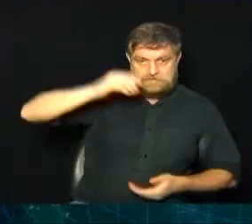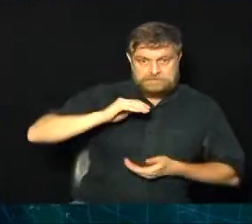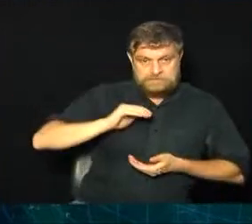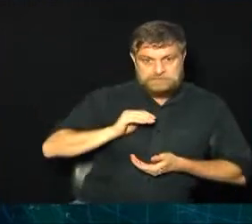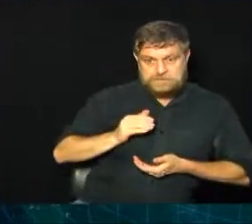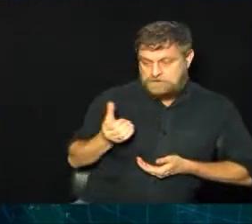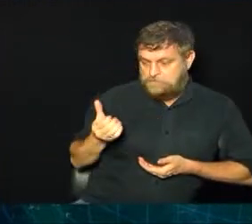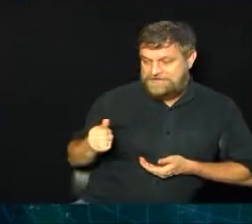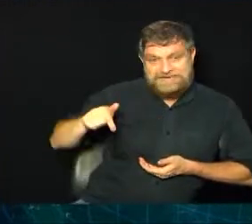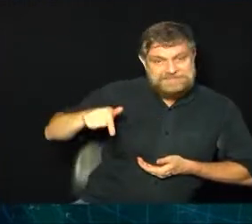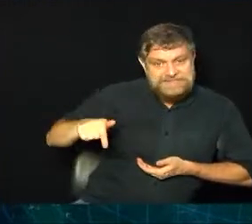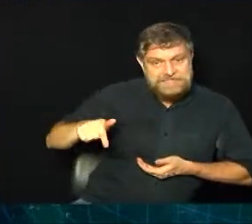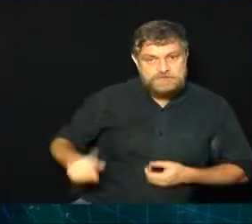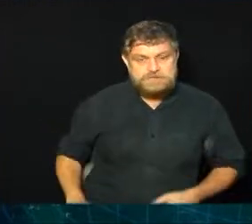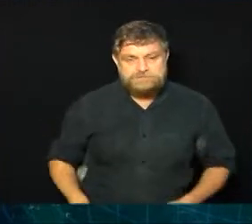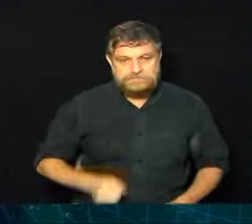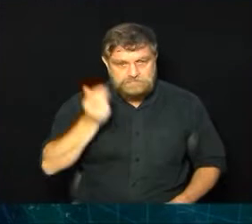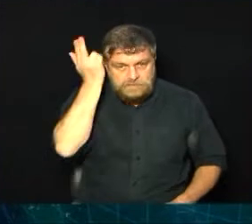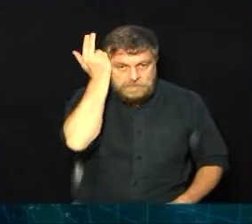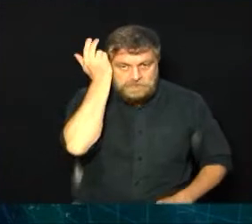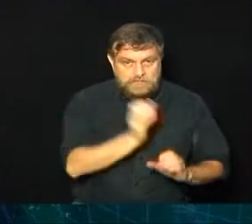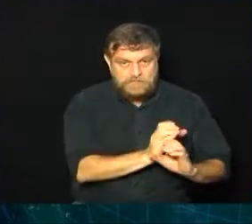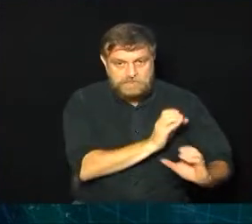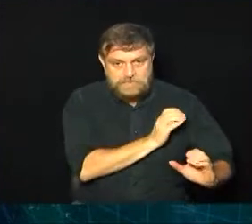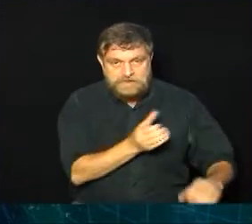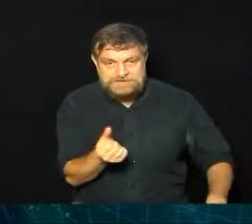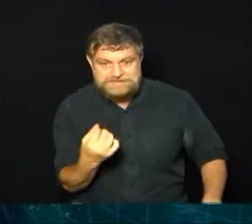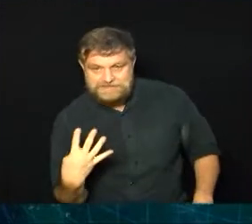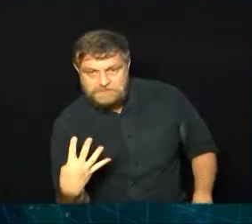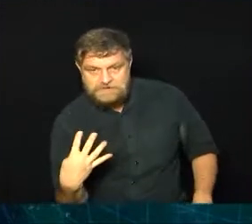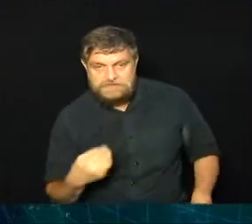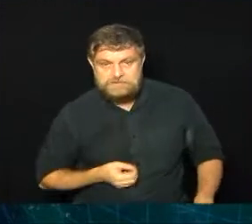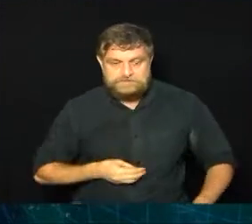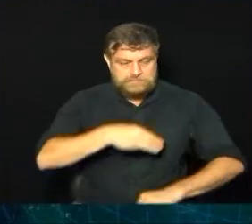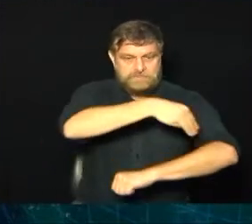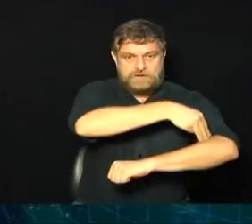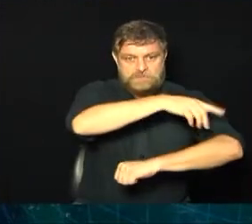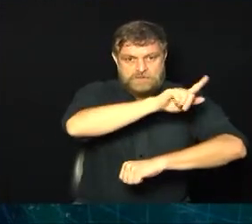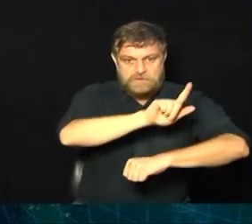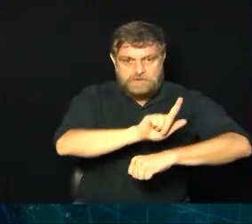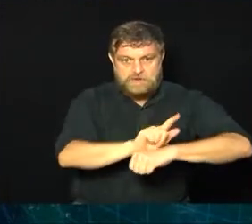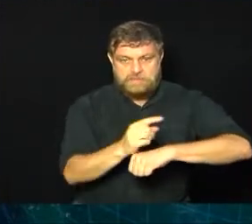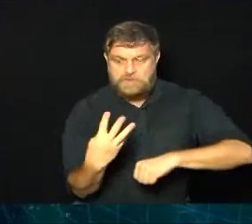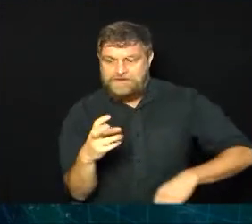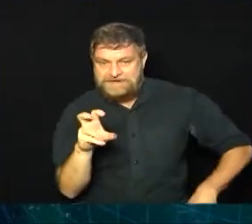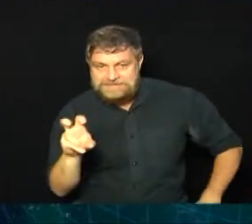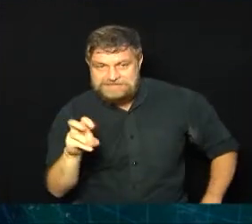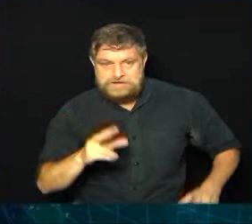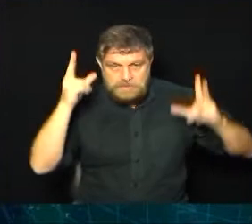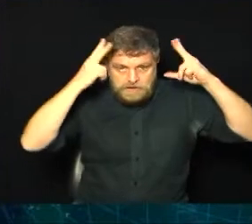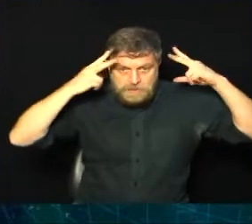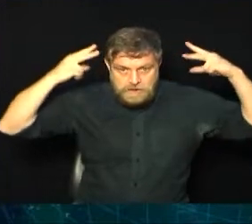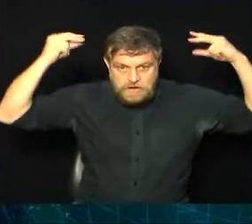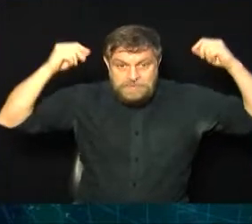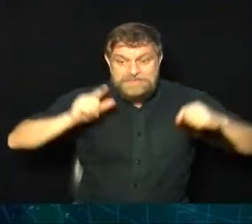67. Engenheiro Coelho, com 64, Morungaba, 45. E Olambra